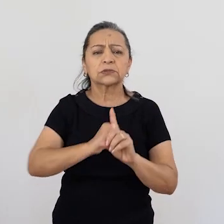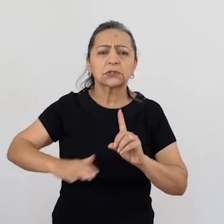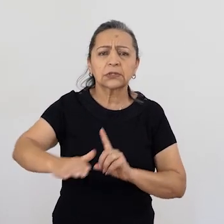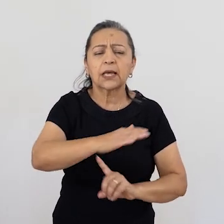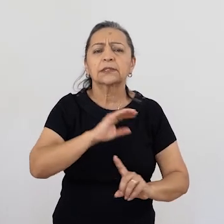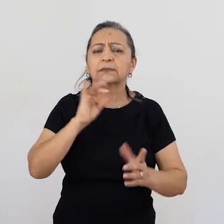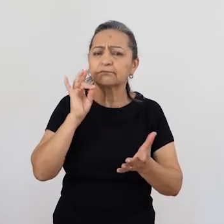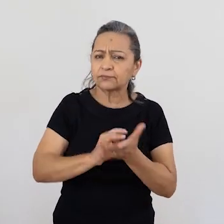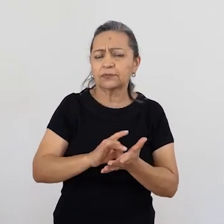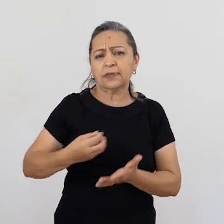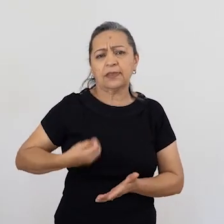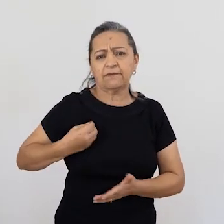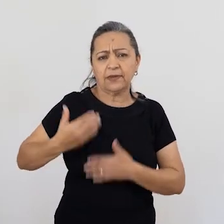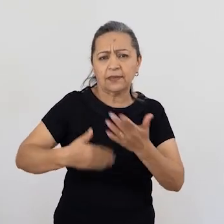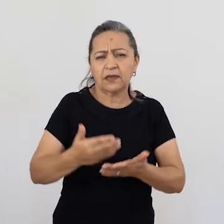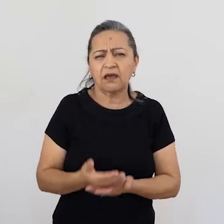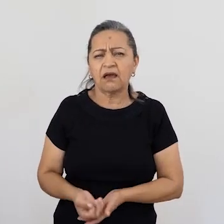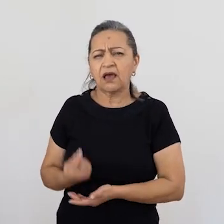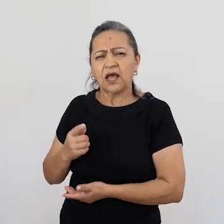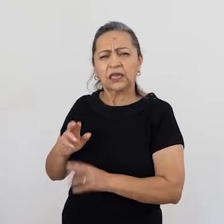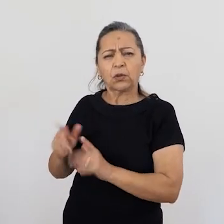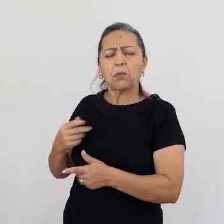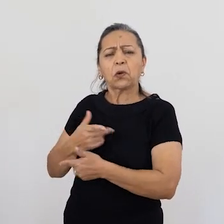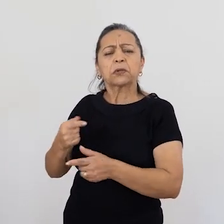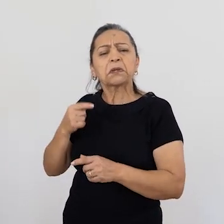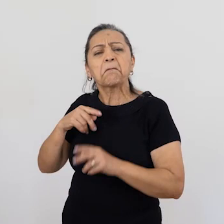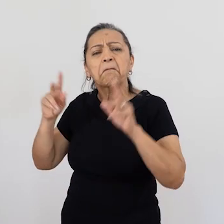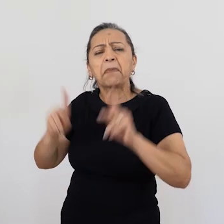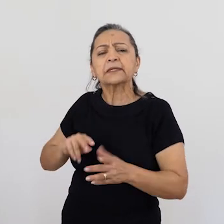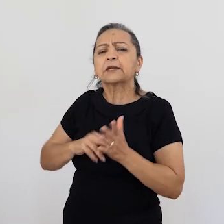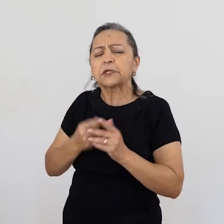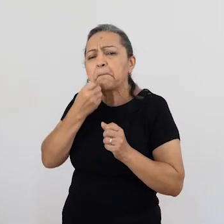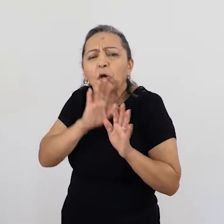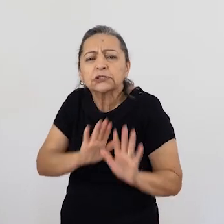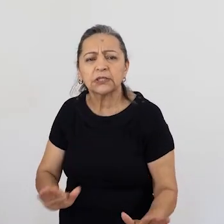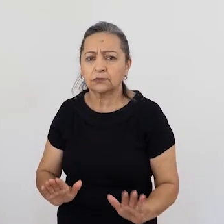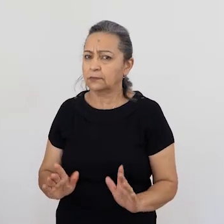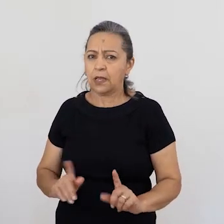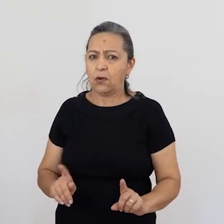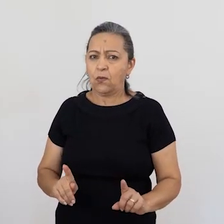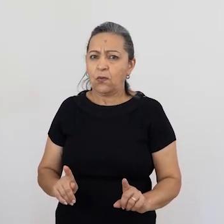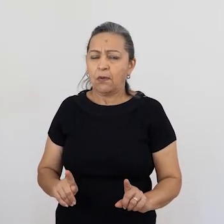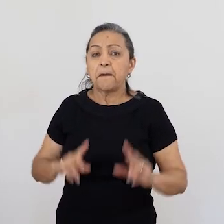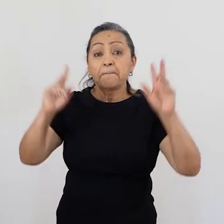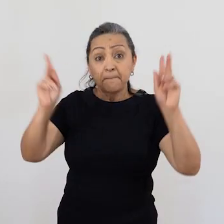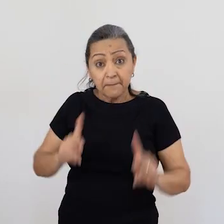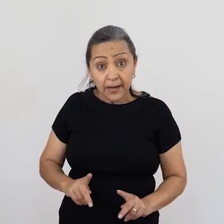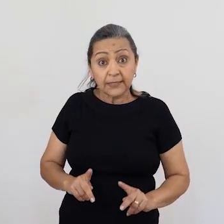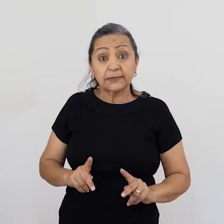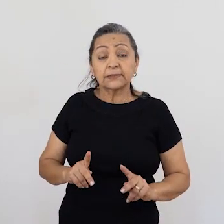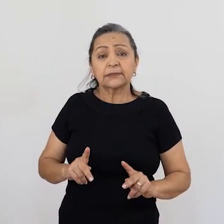da teia da vida. E não é uma coisa assim, paz ser bonzinho, é paz como